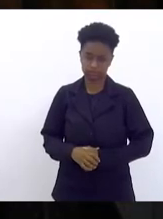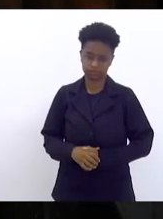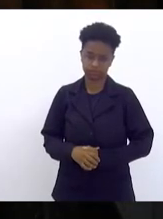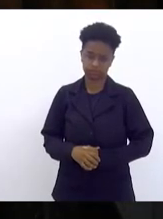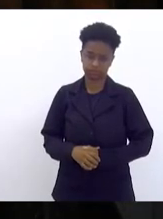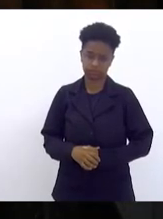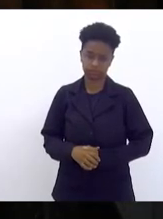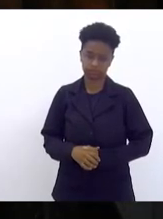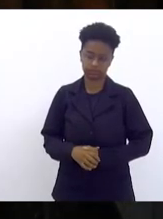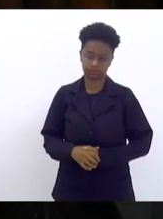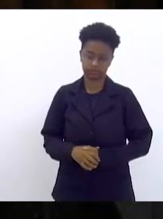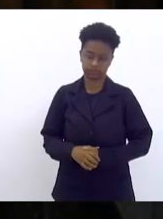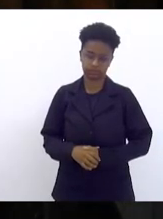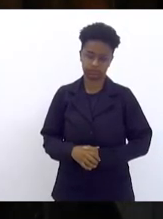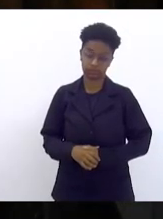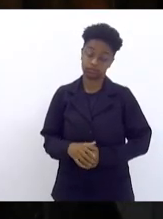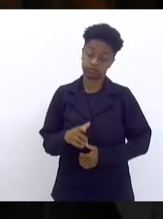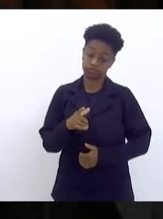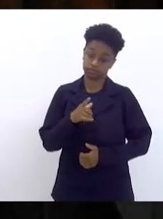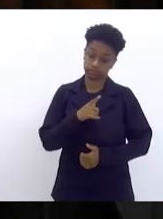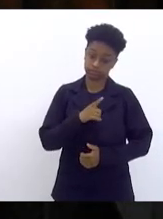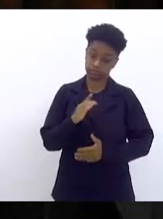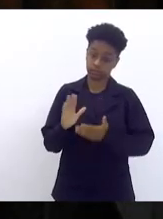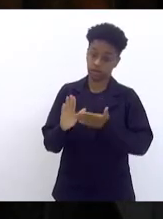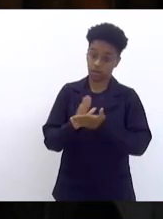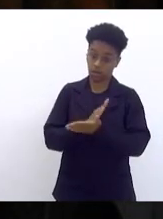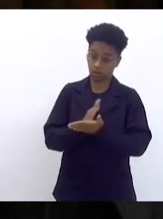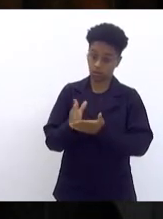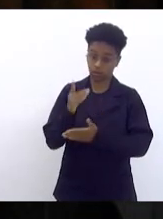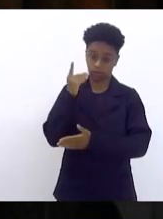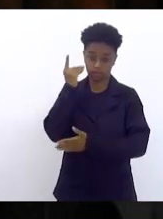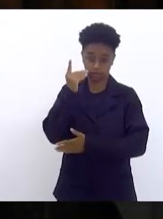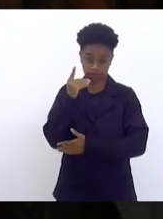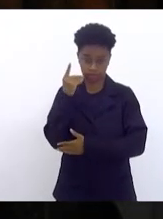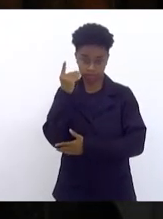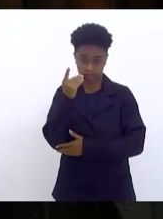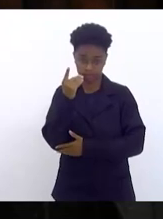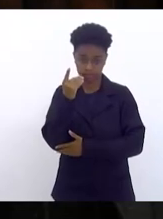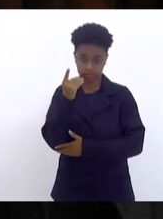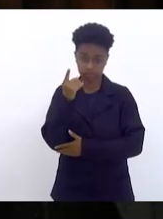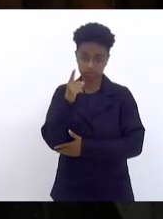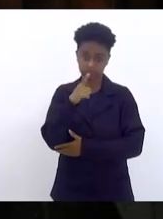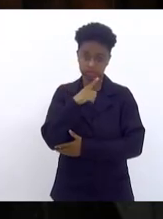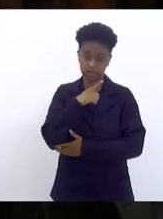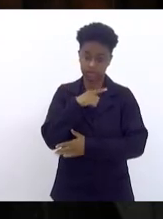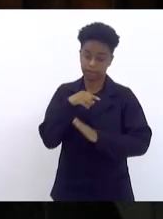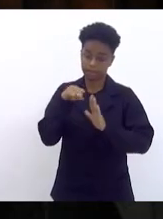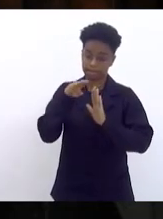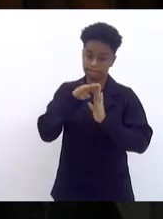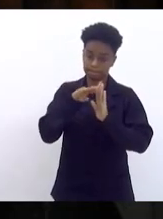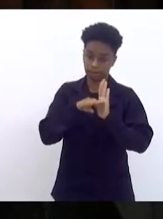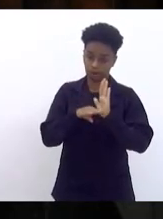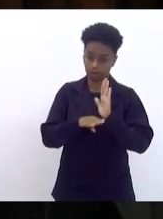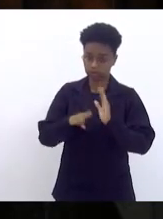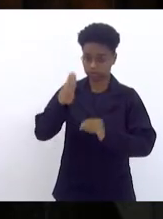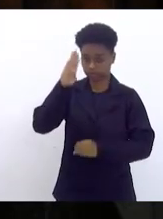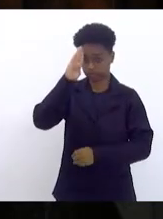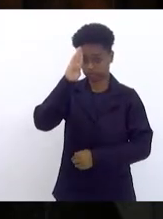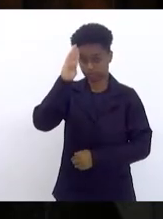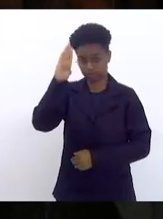E tem outros deputados que têm como pauta prioritária